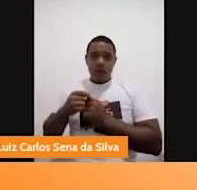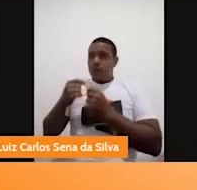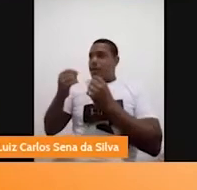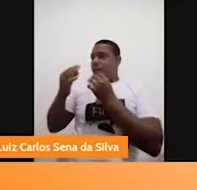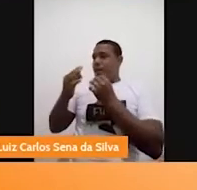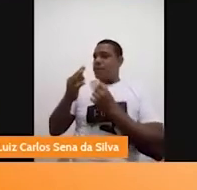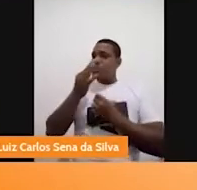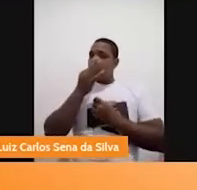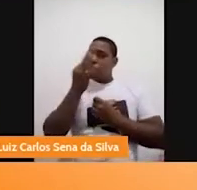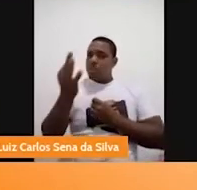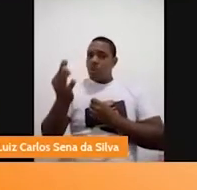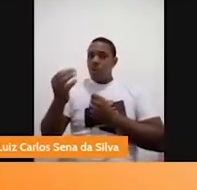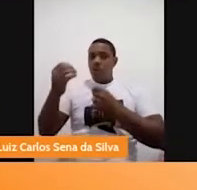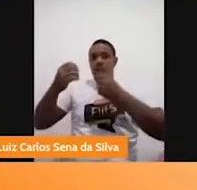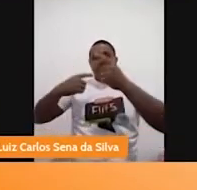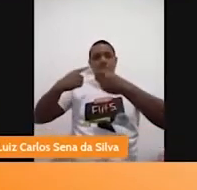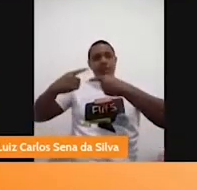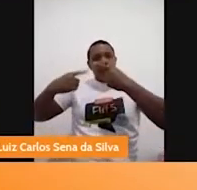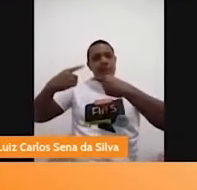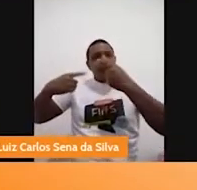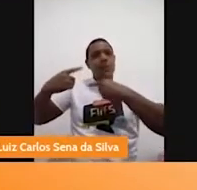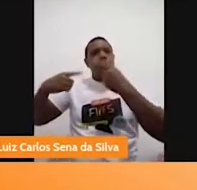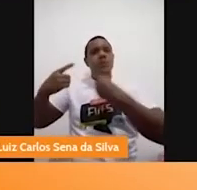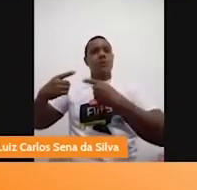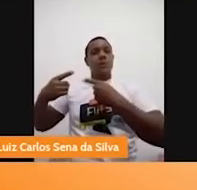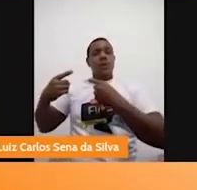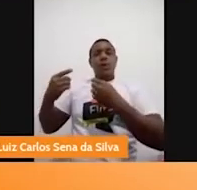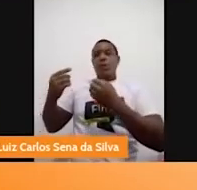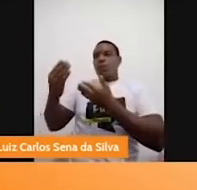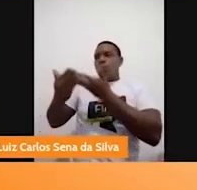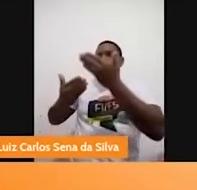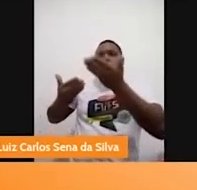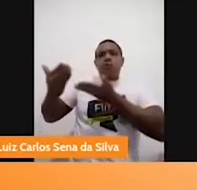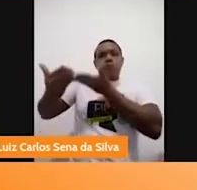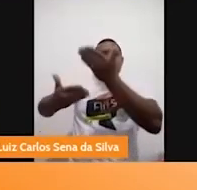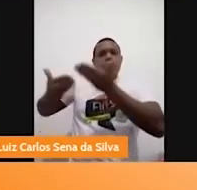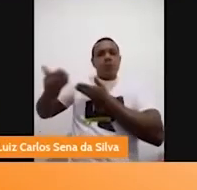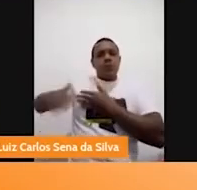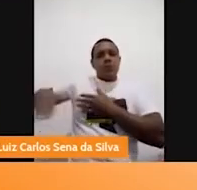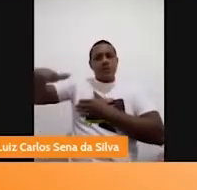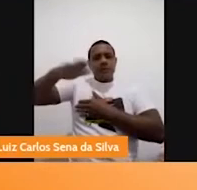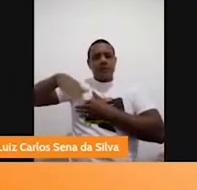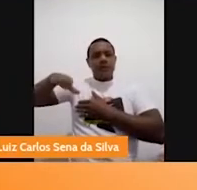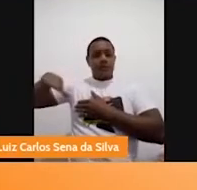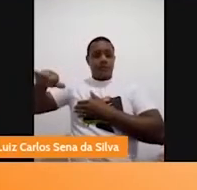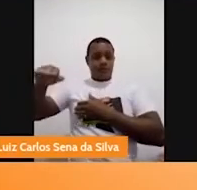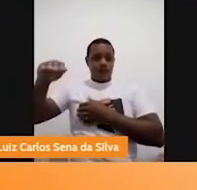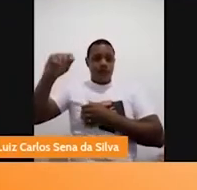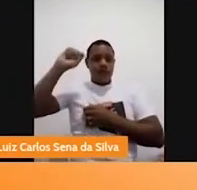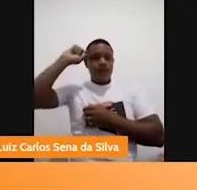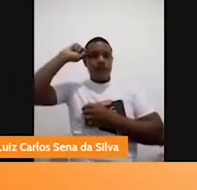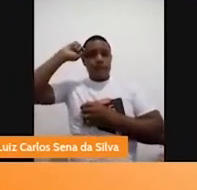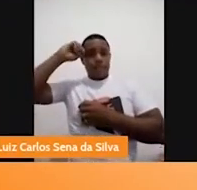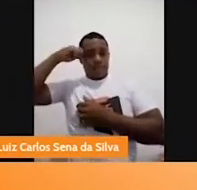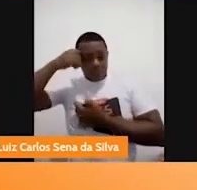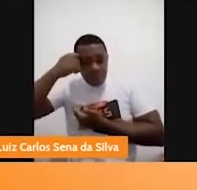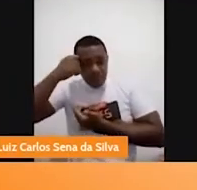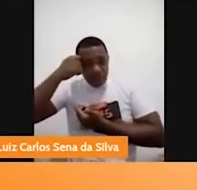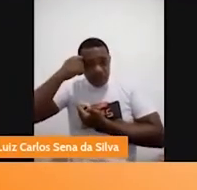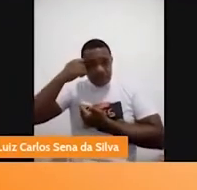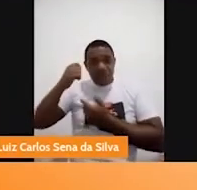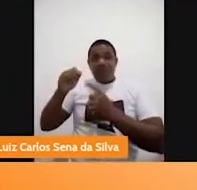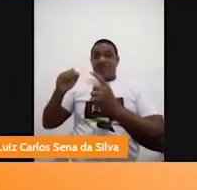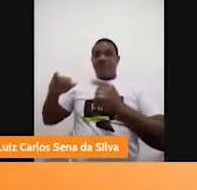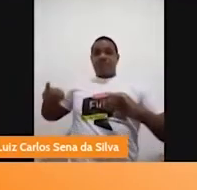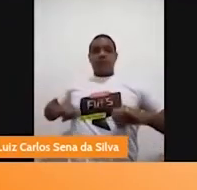com aquelas crianças pretas que sofrem bullying. E aí nós temos a interface do bullying com o feminismo, né? Então, eu queria